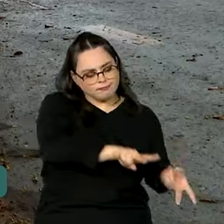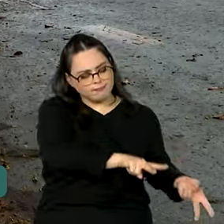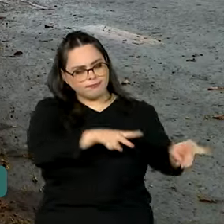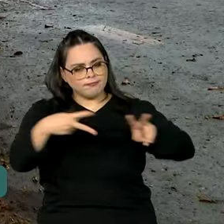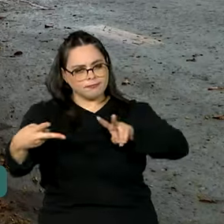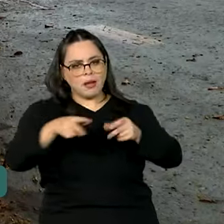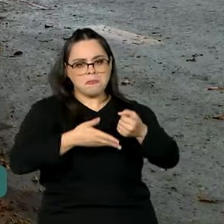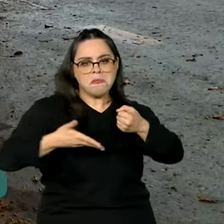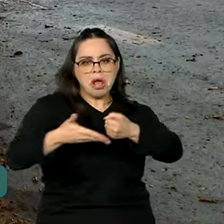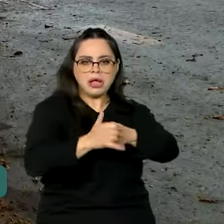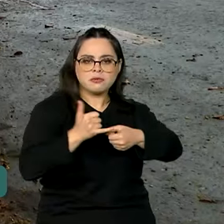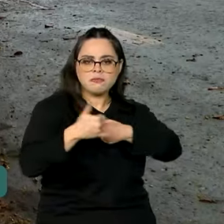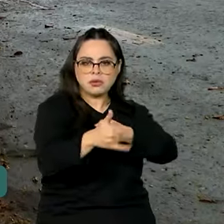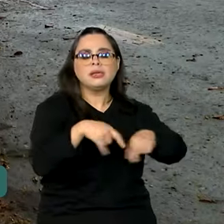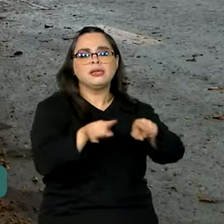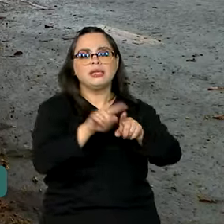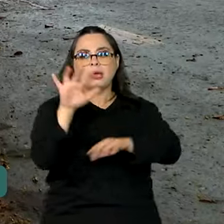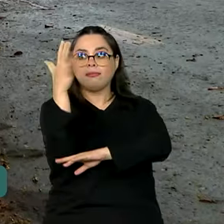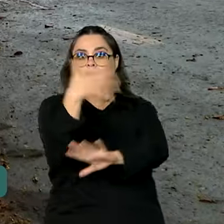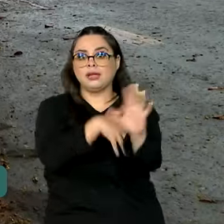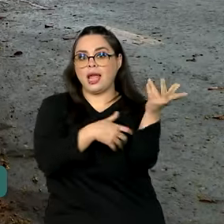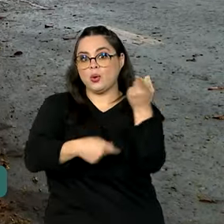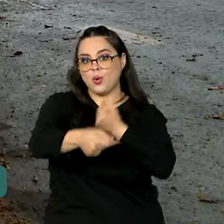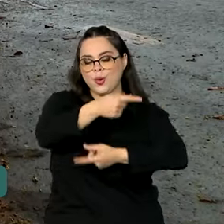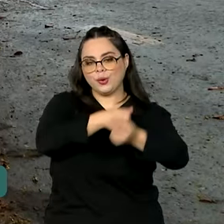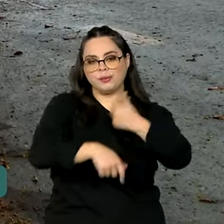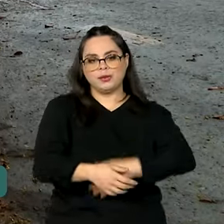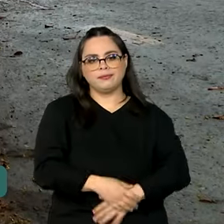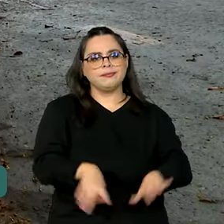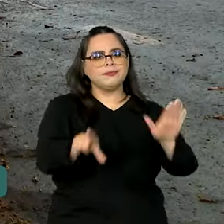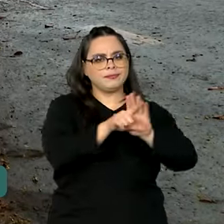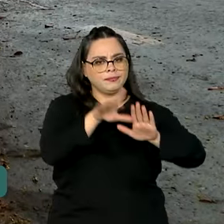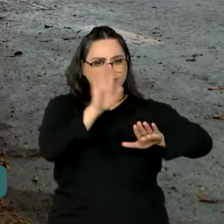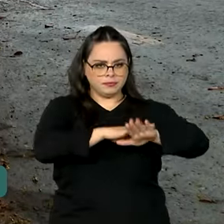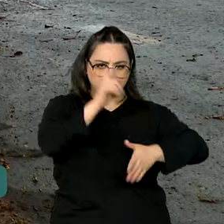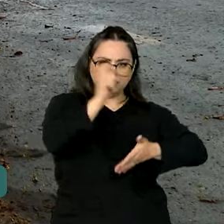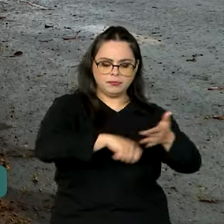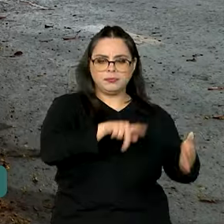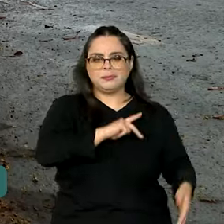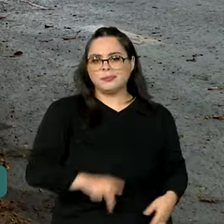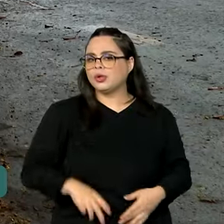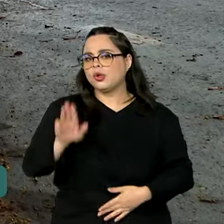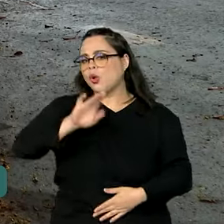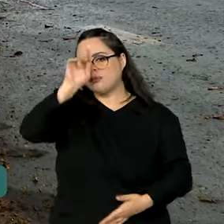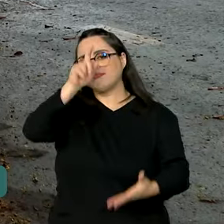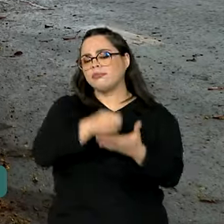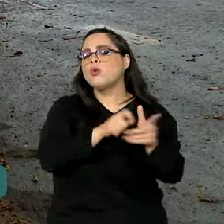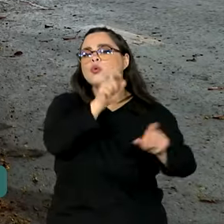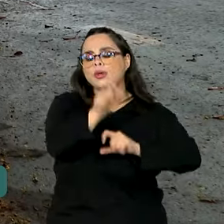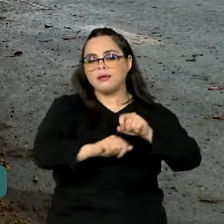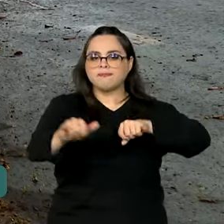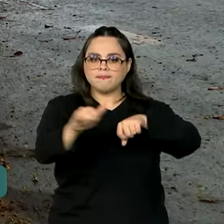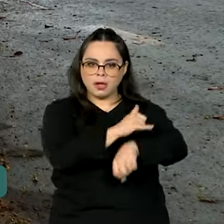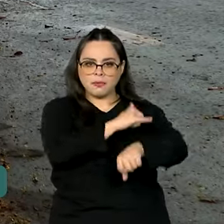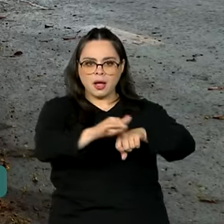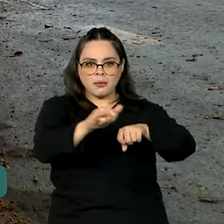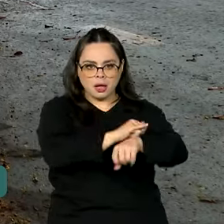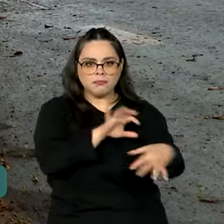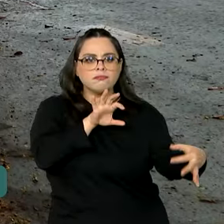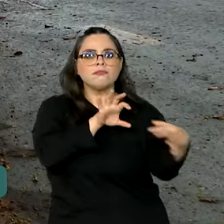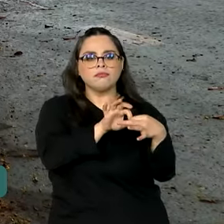energética e bioeconomia. A lei, sancionada pelo presidente Lula, determina ainda medidas que facilitem a